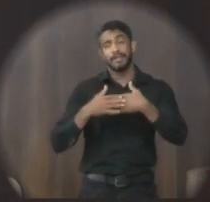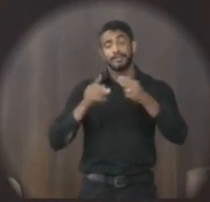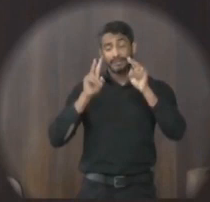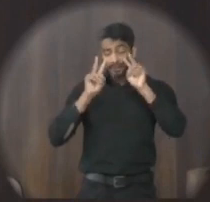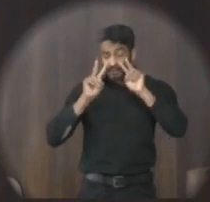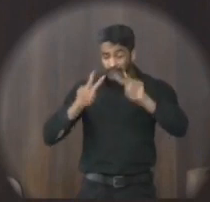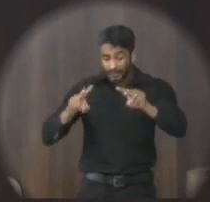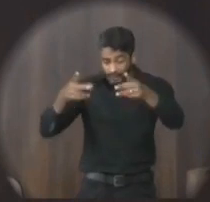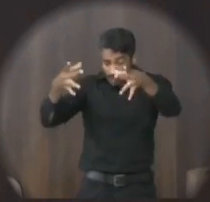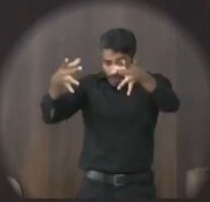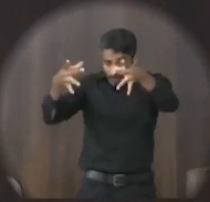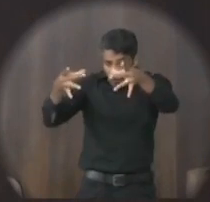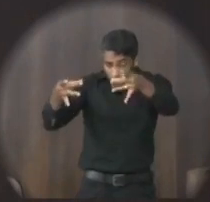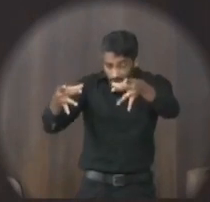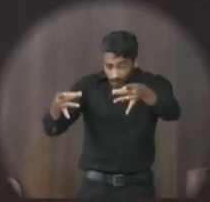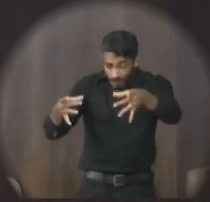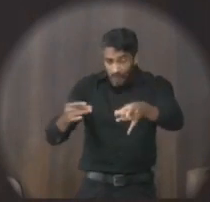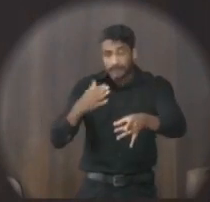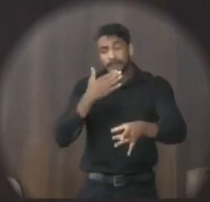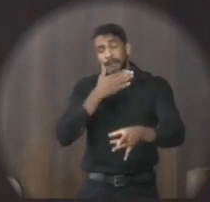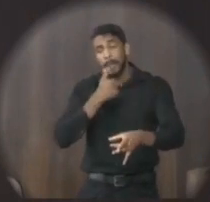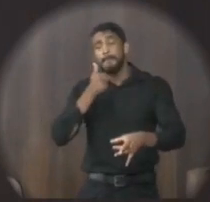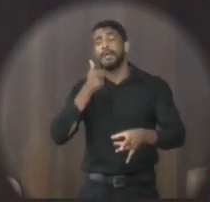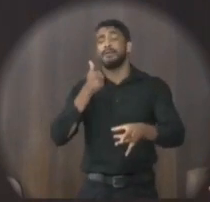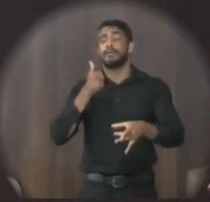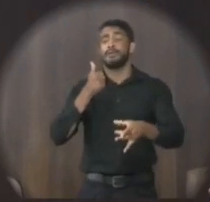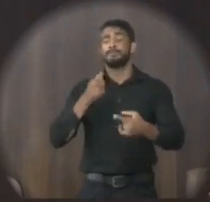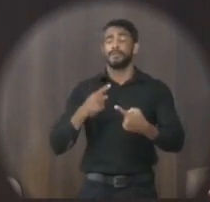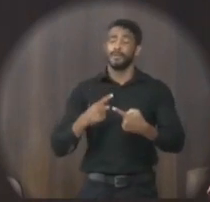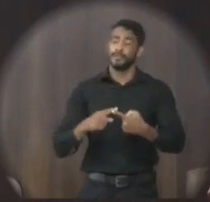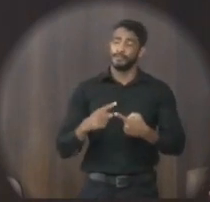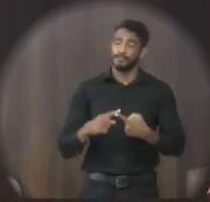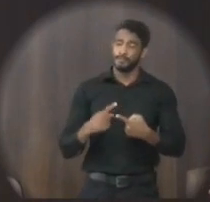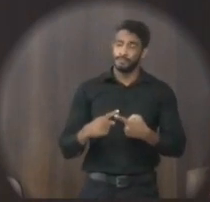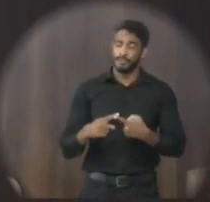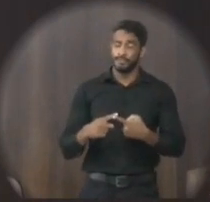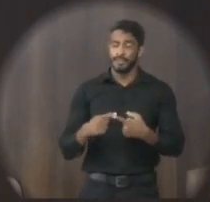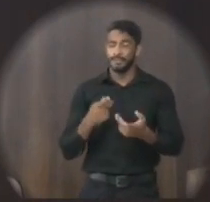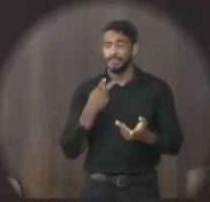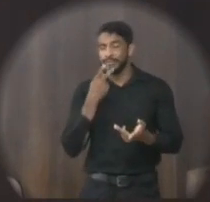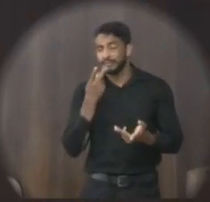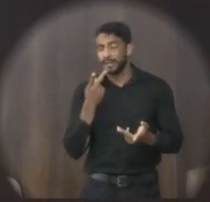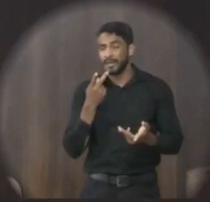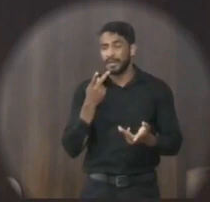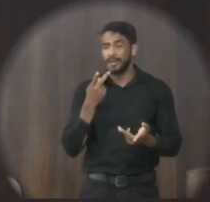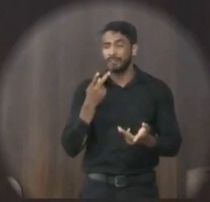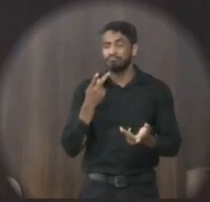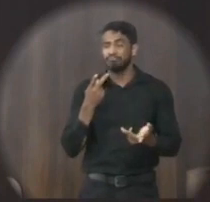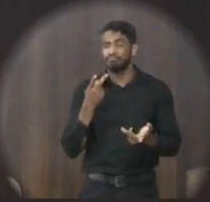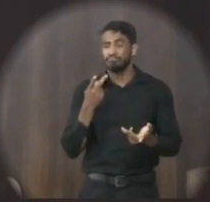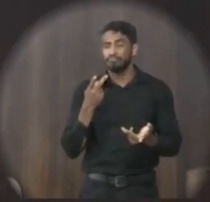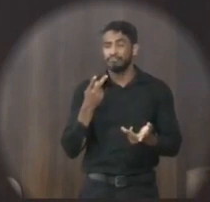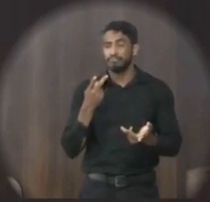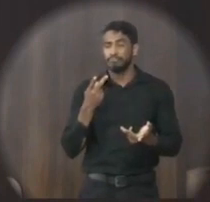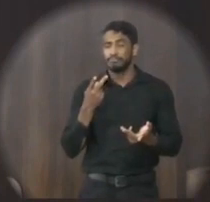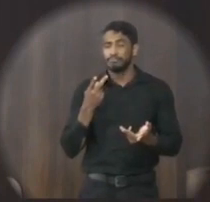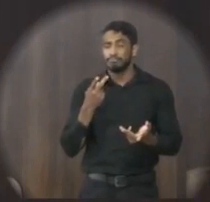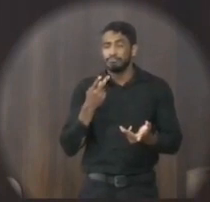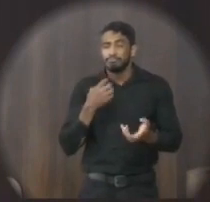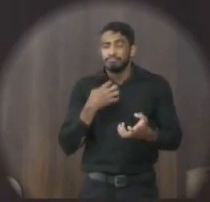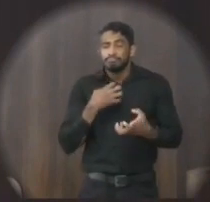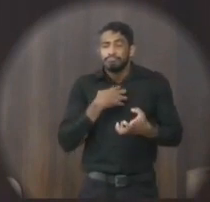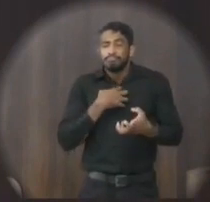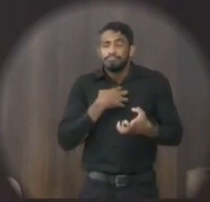melhor. A situação, vamos dizer, de uma forma geral, no sentido